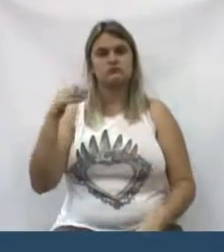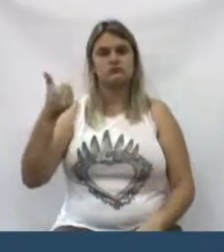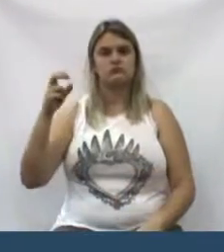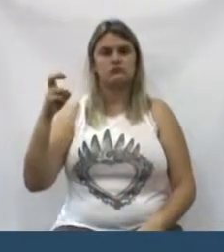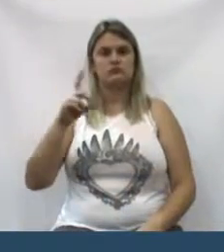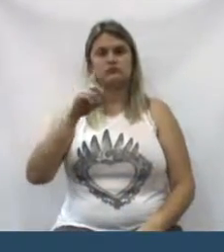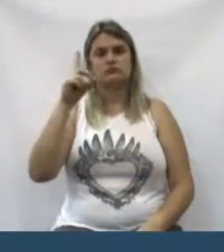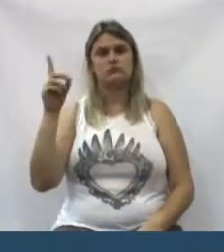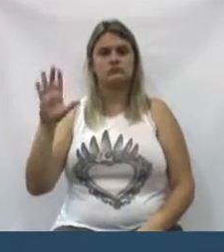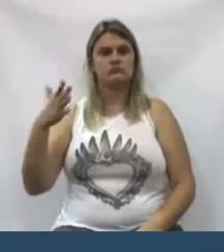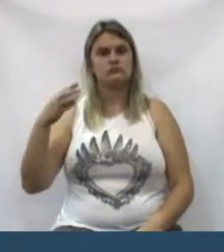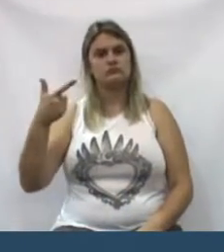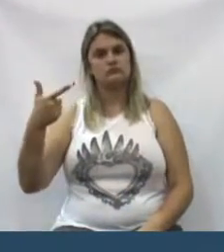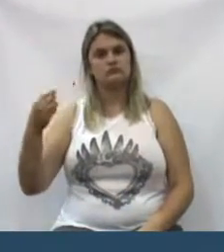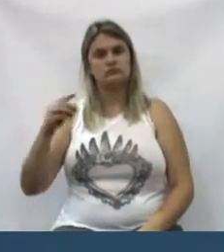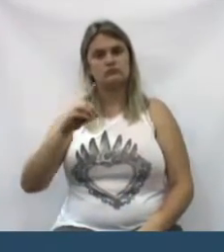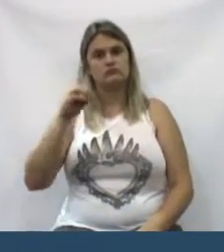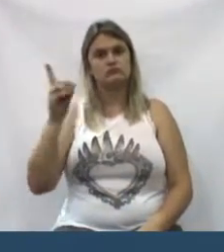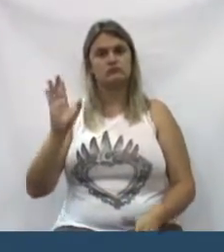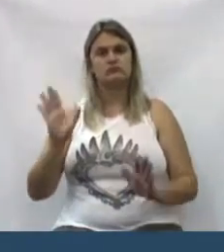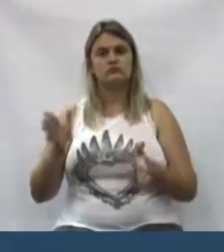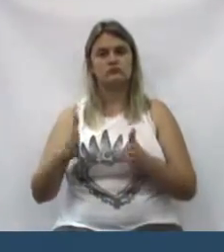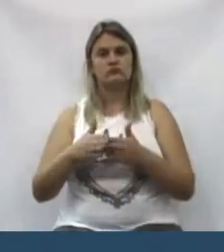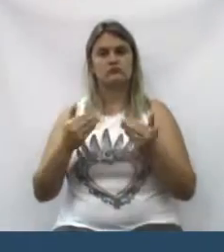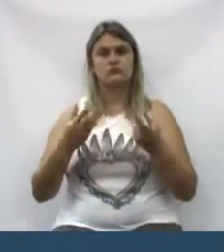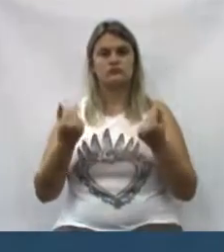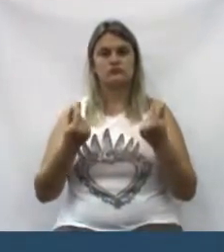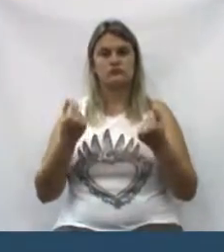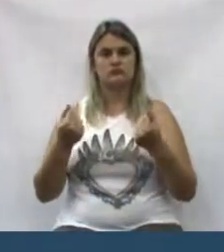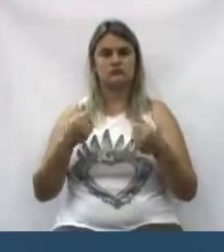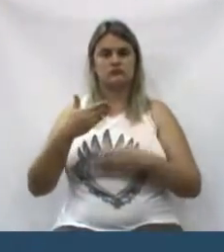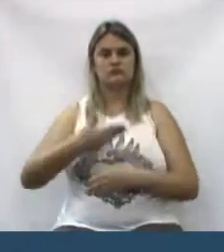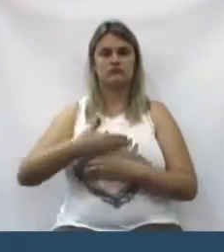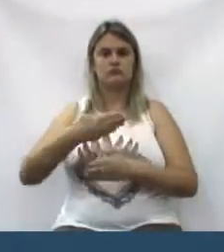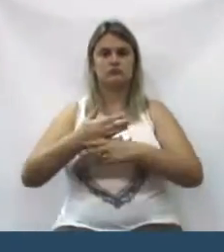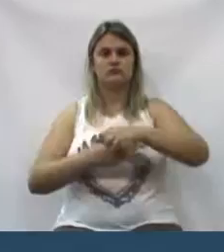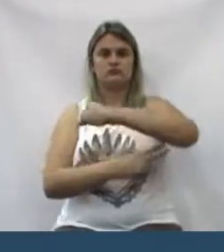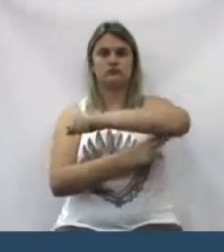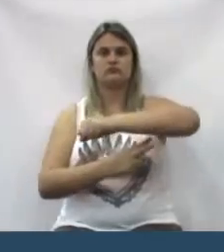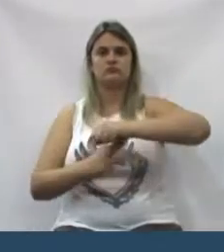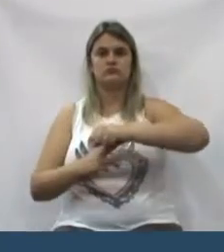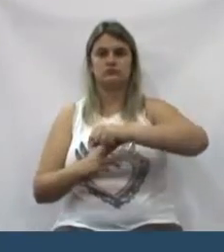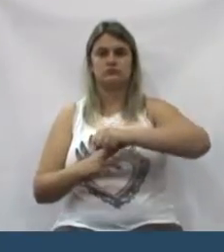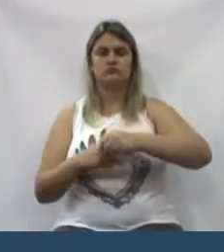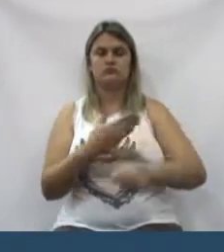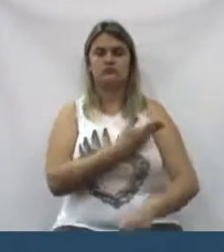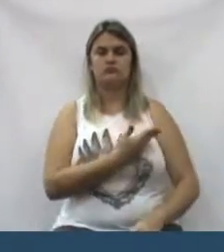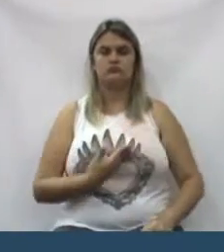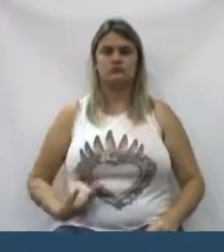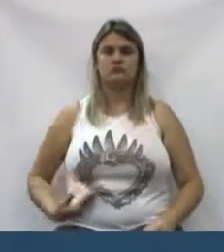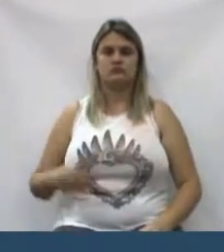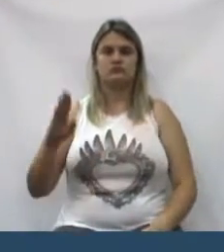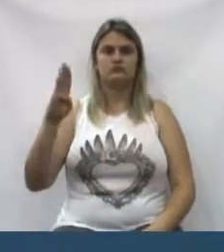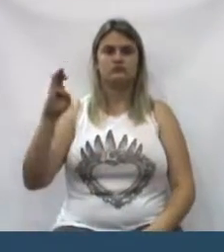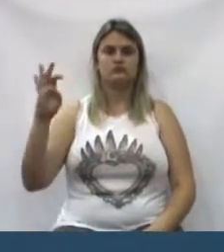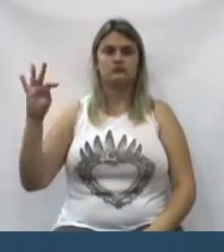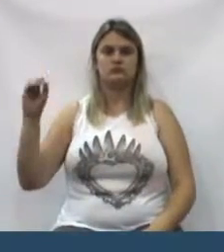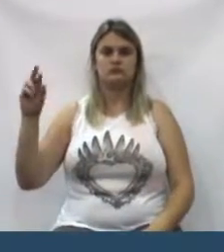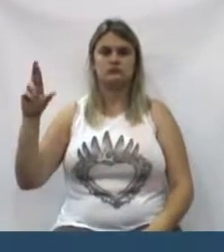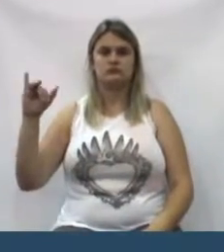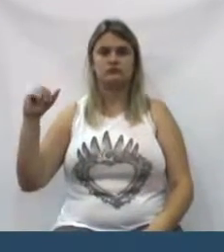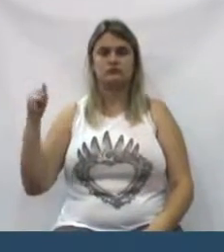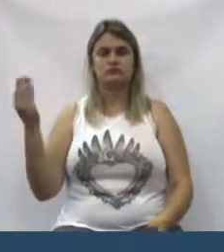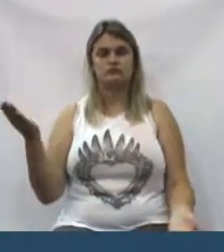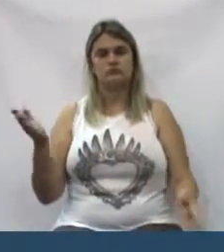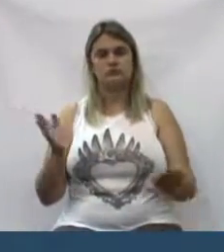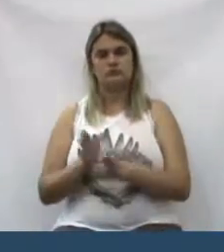dias o máximo de 20 dias vai ser a licitação da ponte. Verba do governo do Estado que acabou de